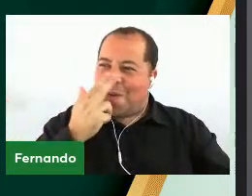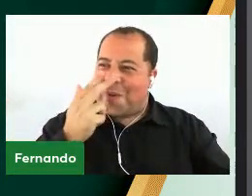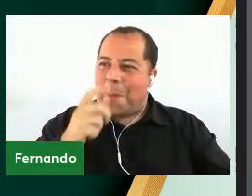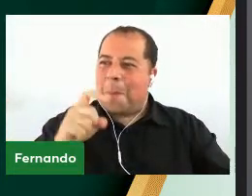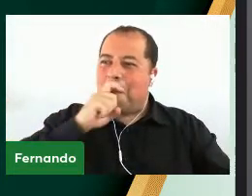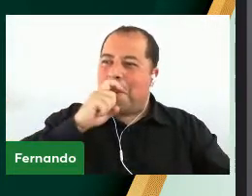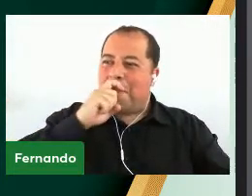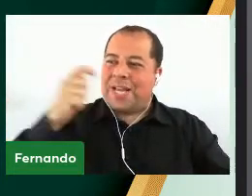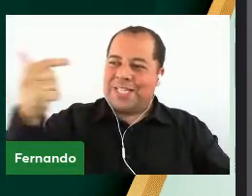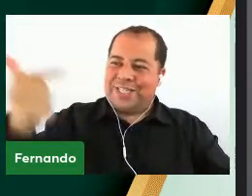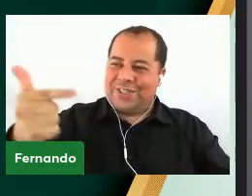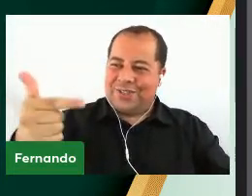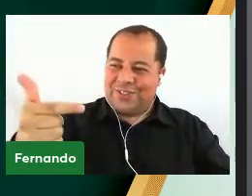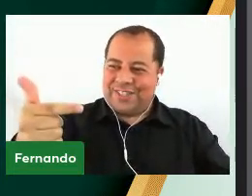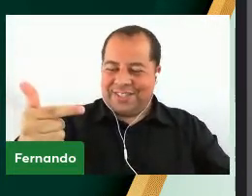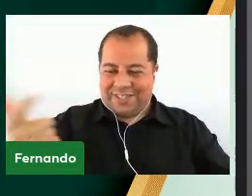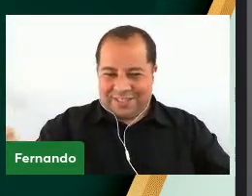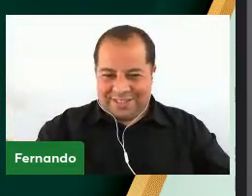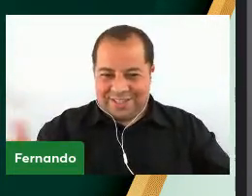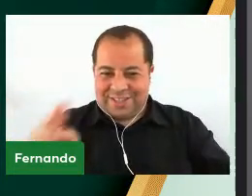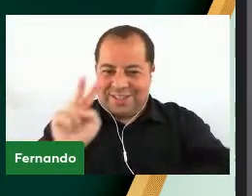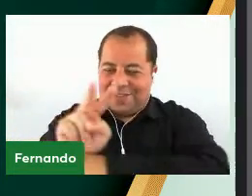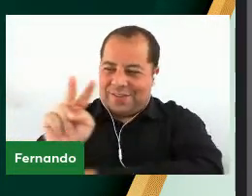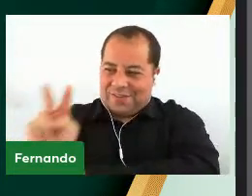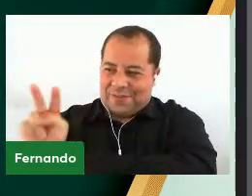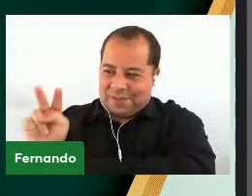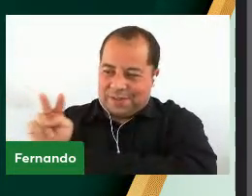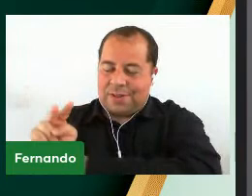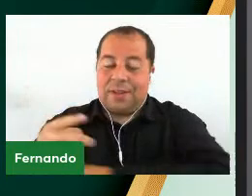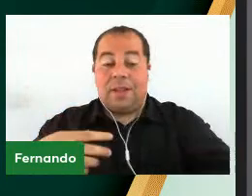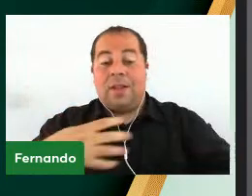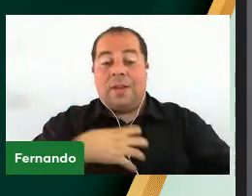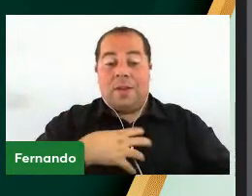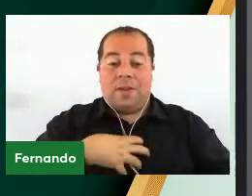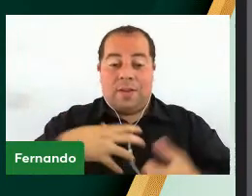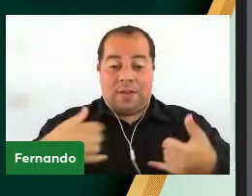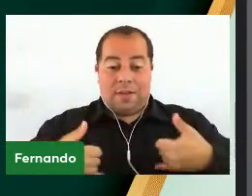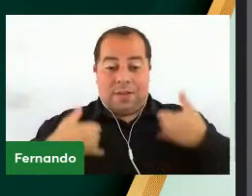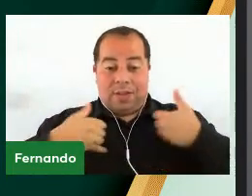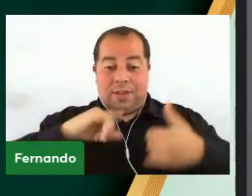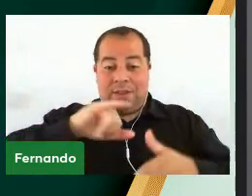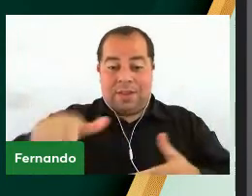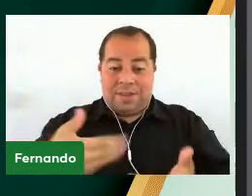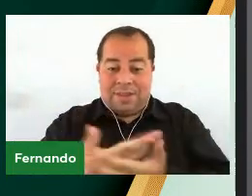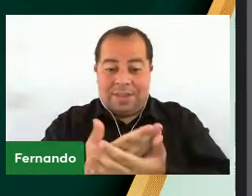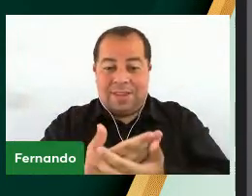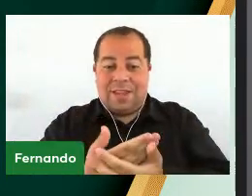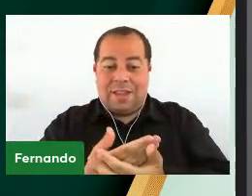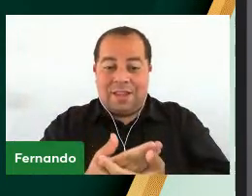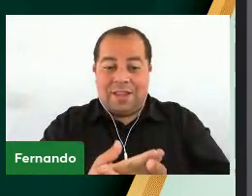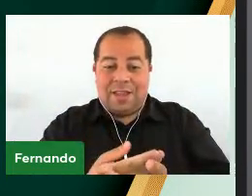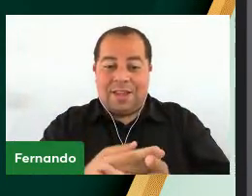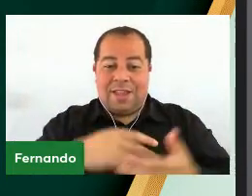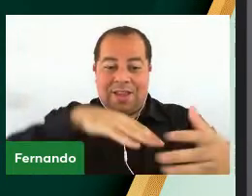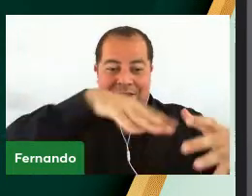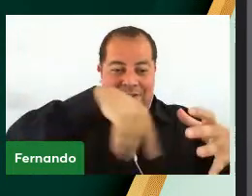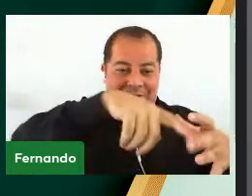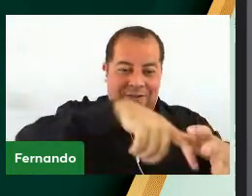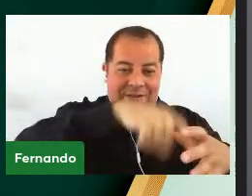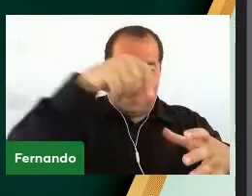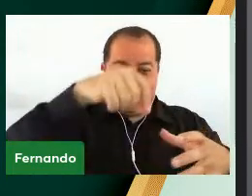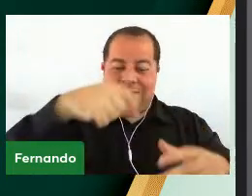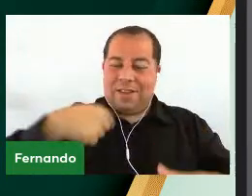pessoa que cuida também pelos alunos Me sinto muito honrado por essa oportunidade Por mais que tenha sido um sorteio Fico feliz